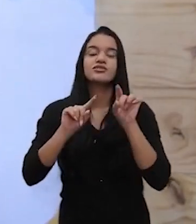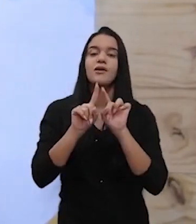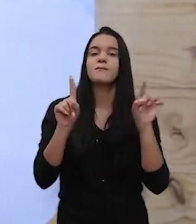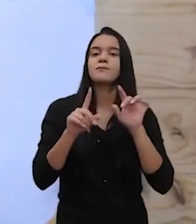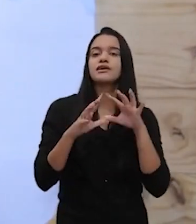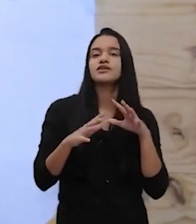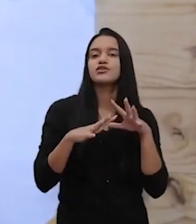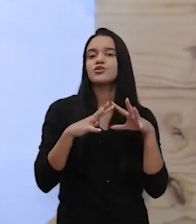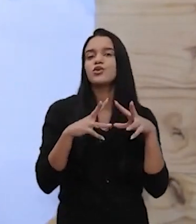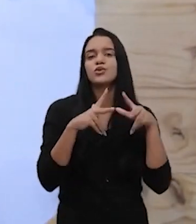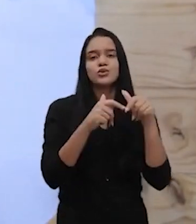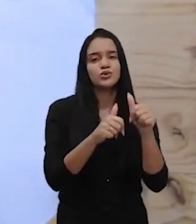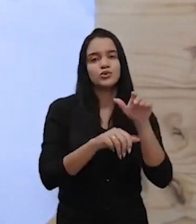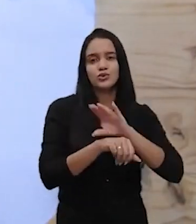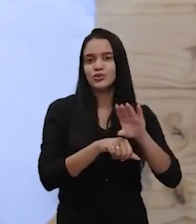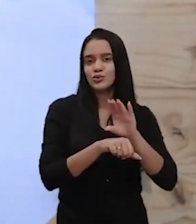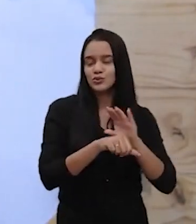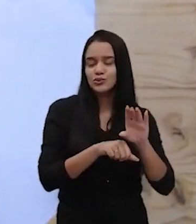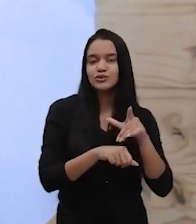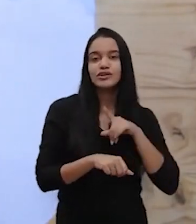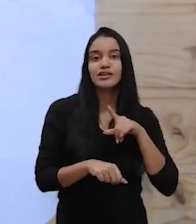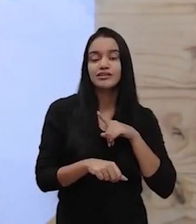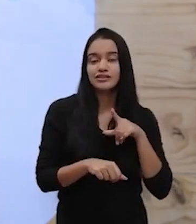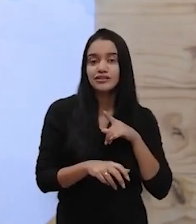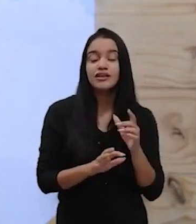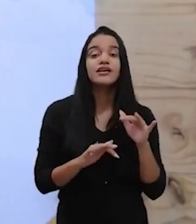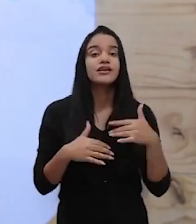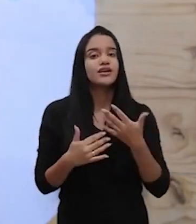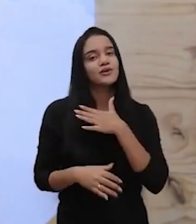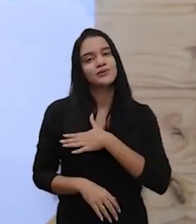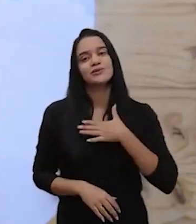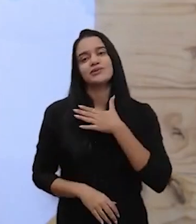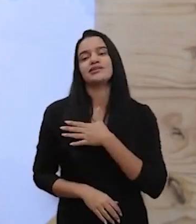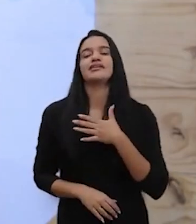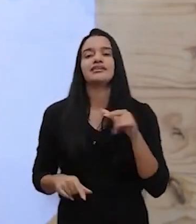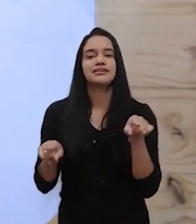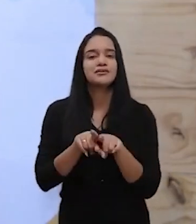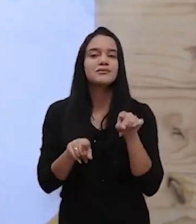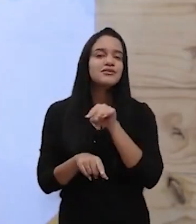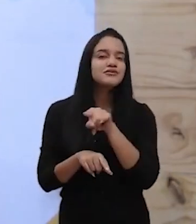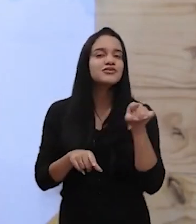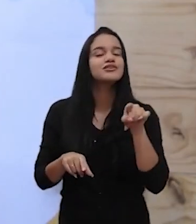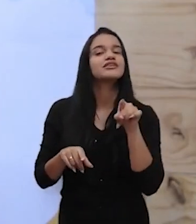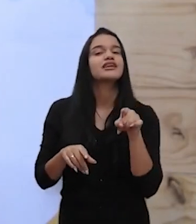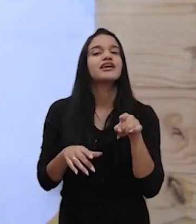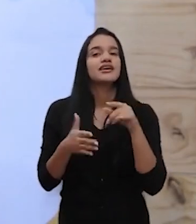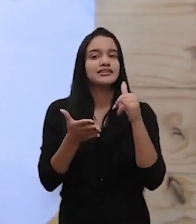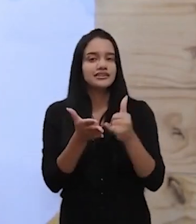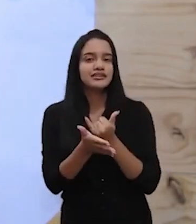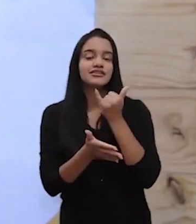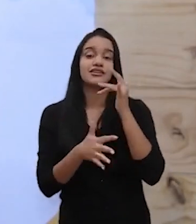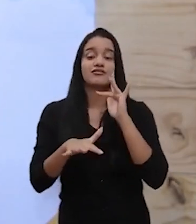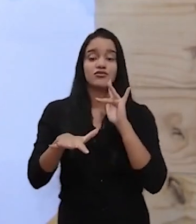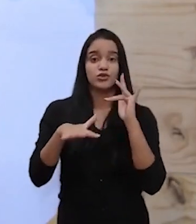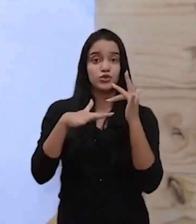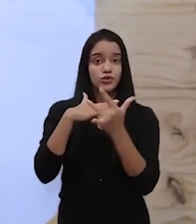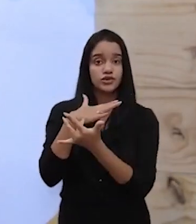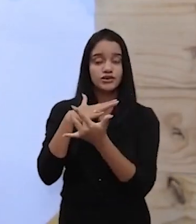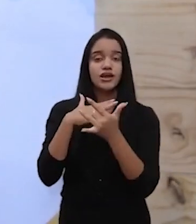na plataforma. Tá bem? Gostaria também que você se inscreva na nossa rede social, no Instagram,